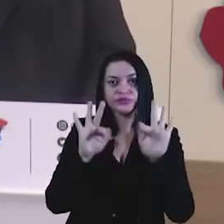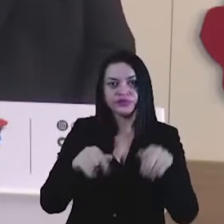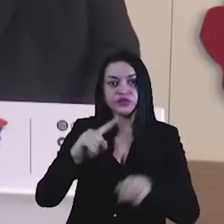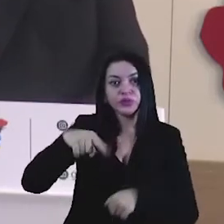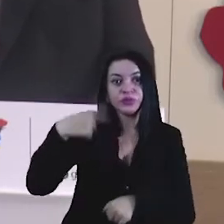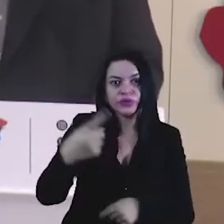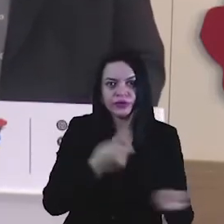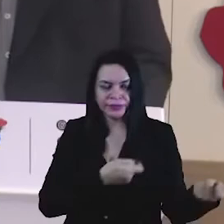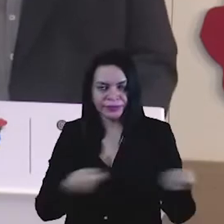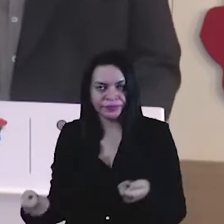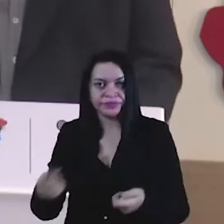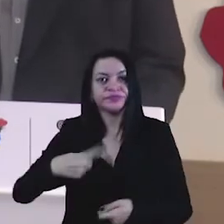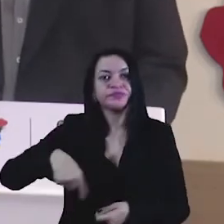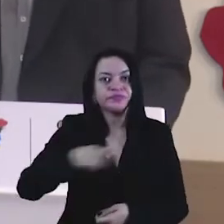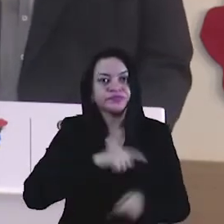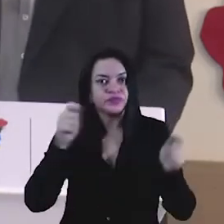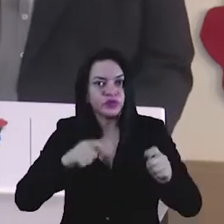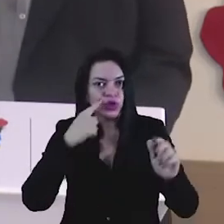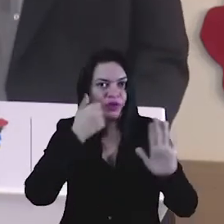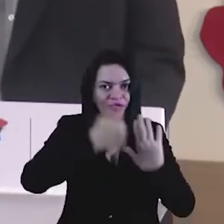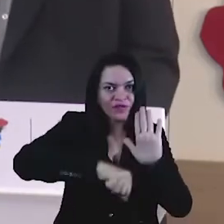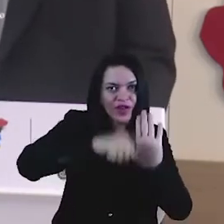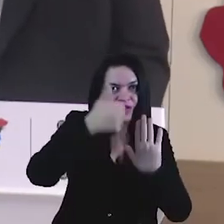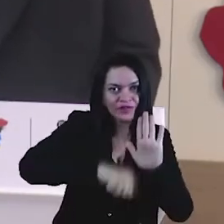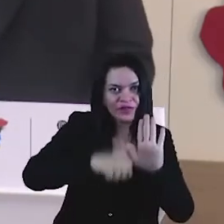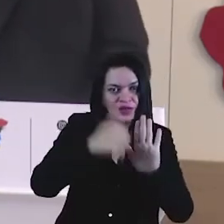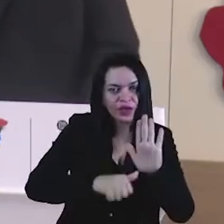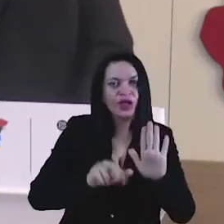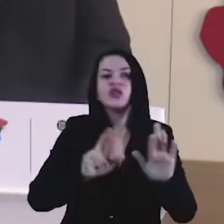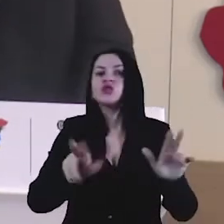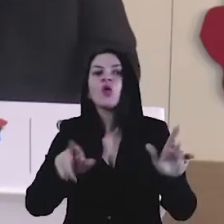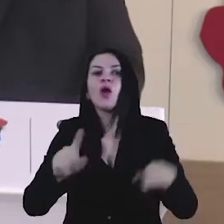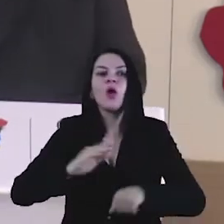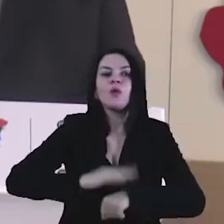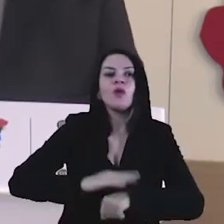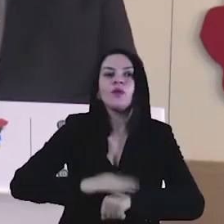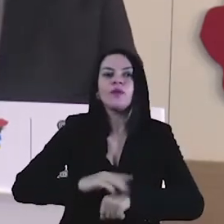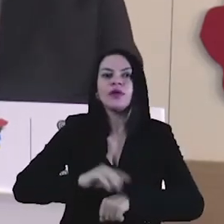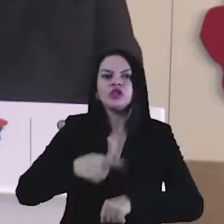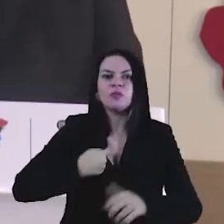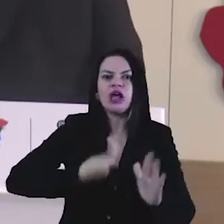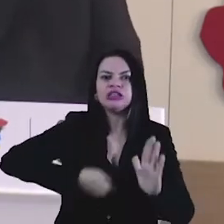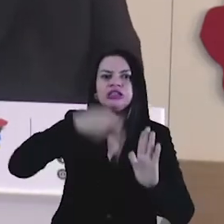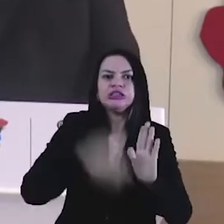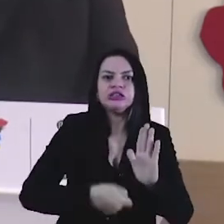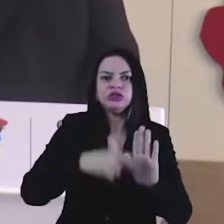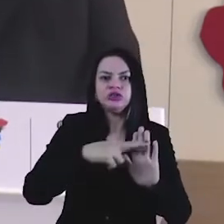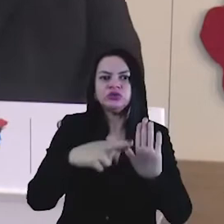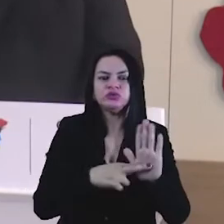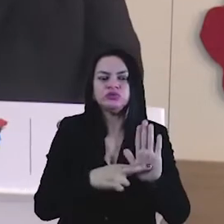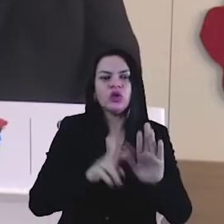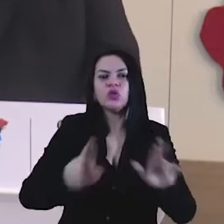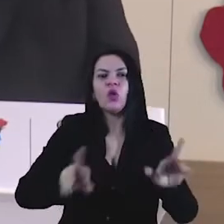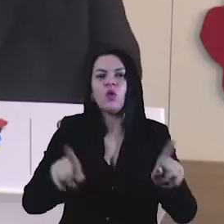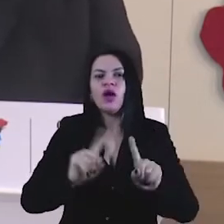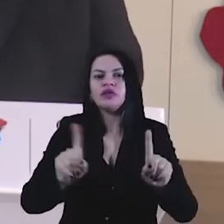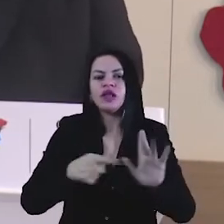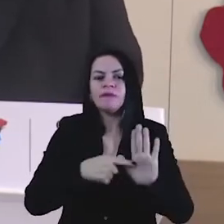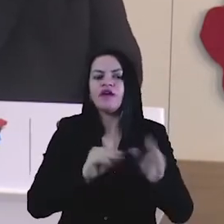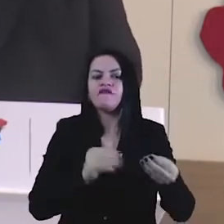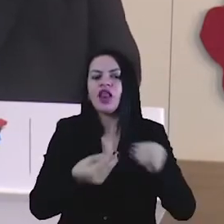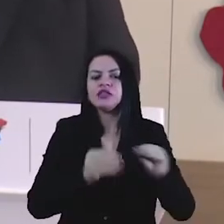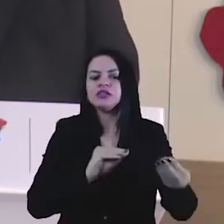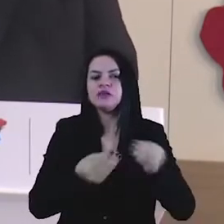da próxima. Para que a gente possa verificar. Consideramos que não é o momento de tornar mais rígidos. Também não é o momento de